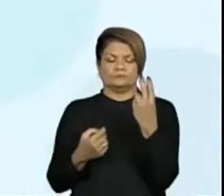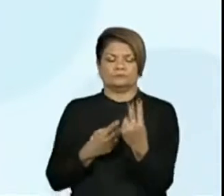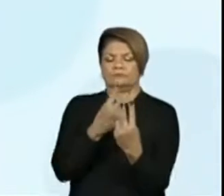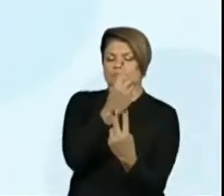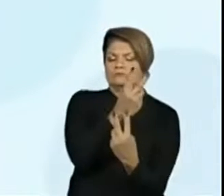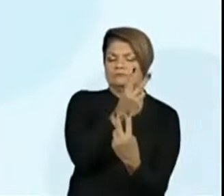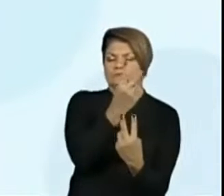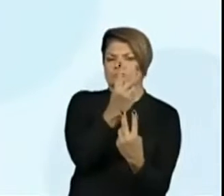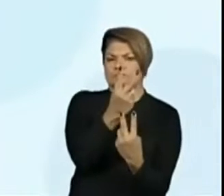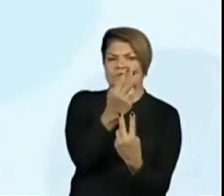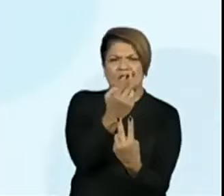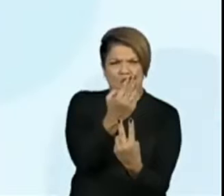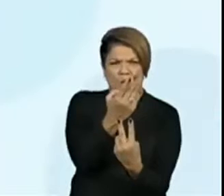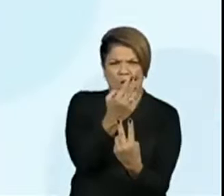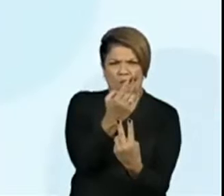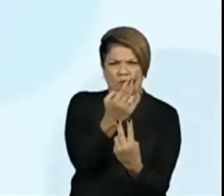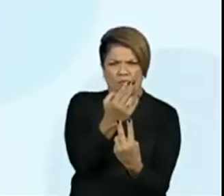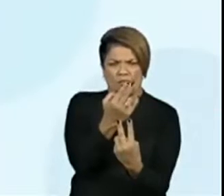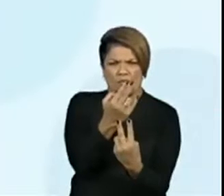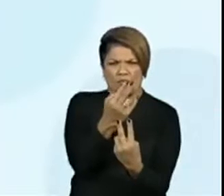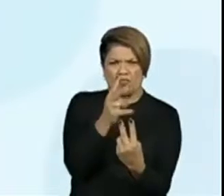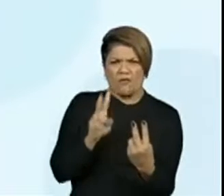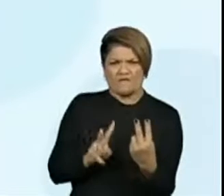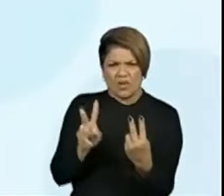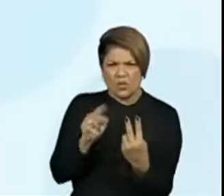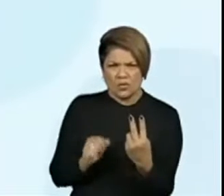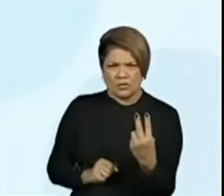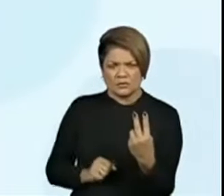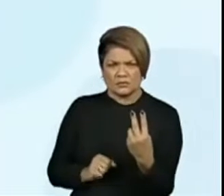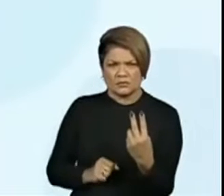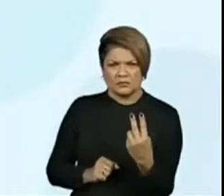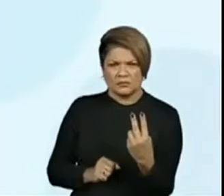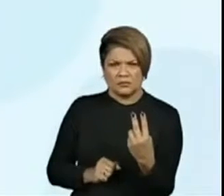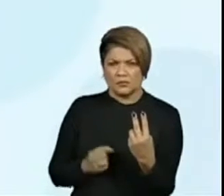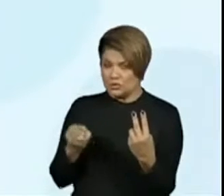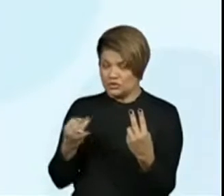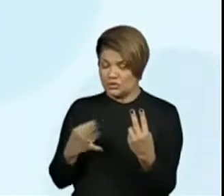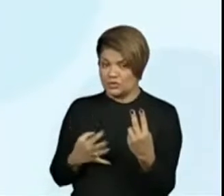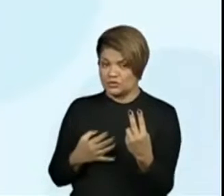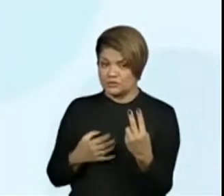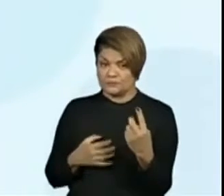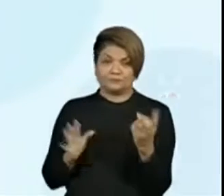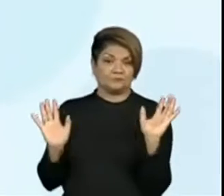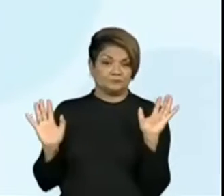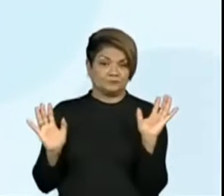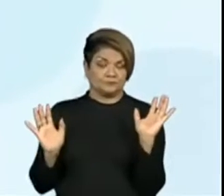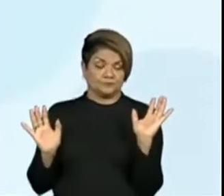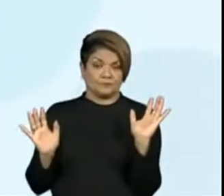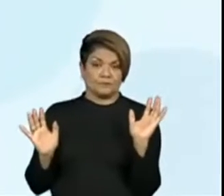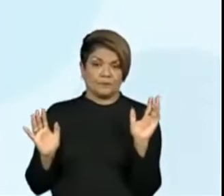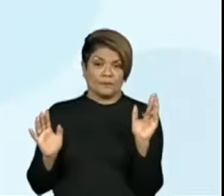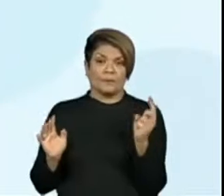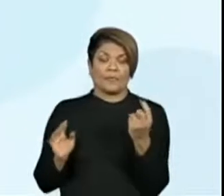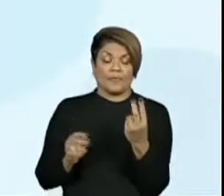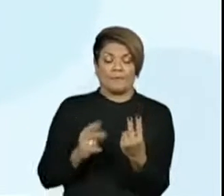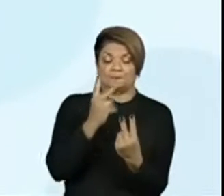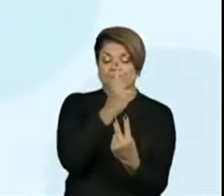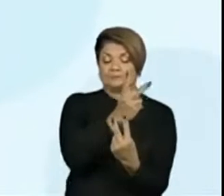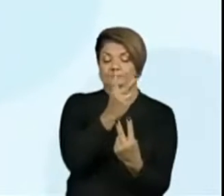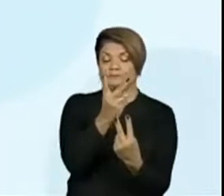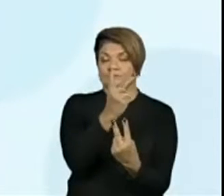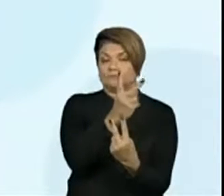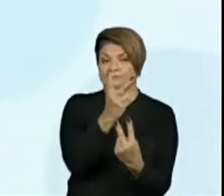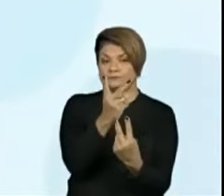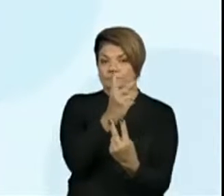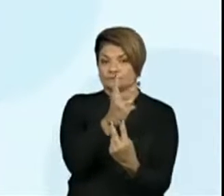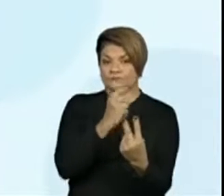dois? Olha só, o número vinte e dois é composto por dois algarismos de número dois. Só que eles